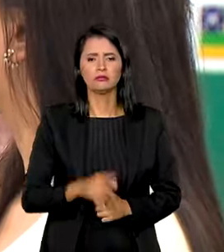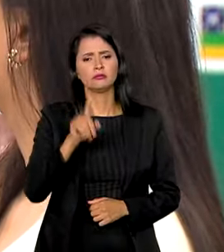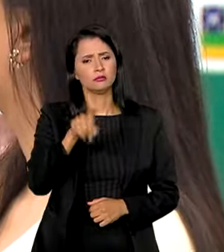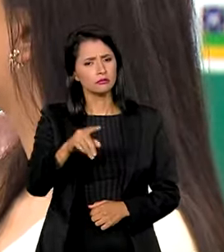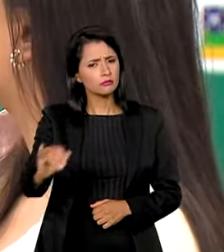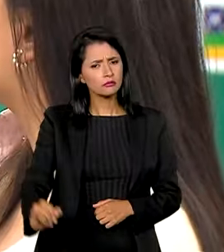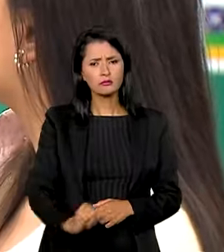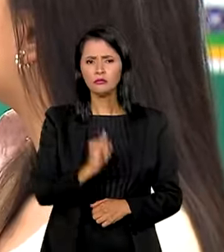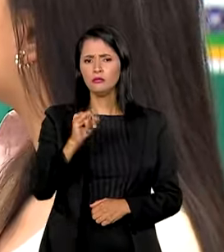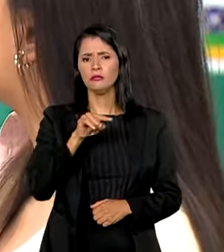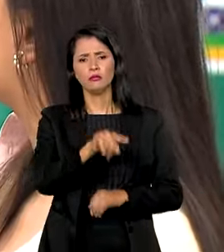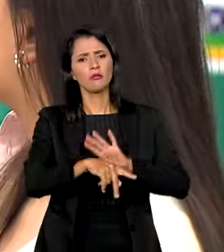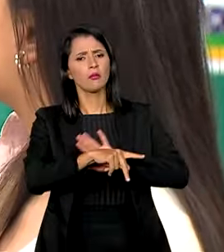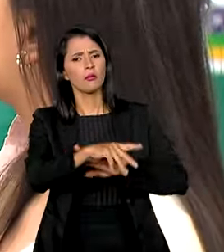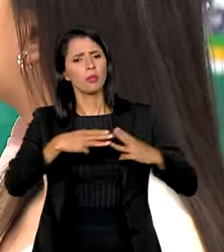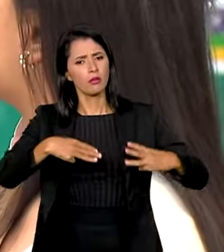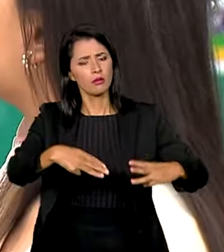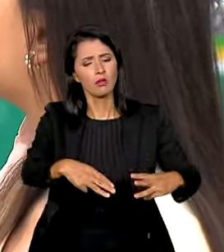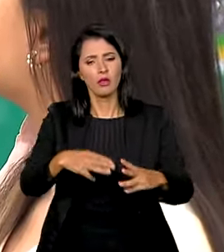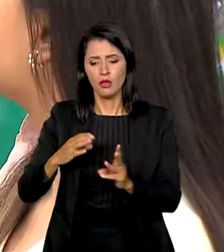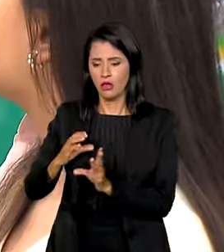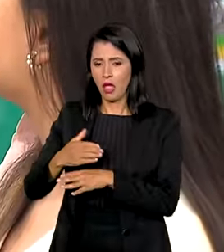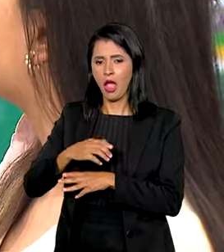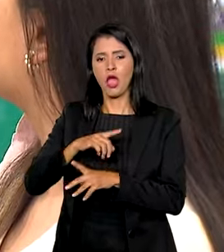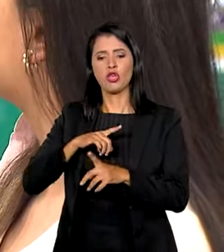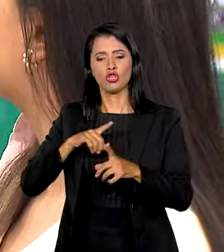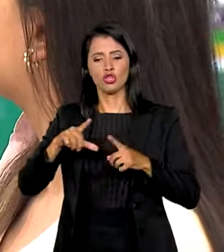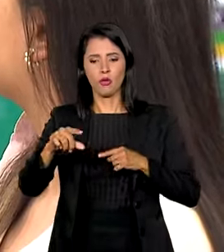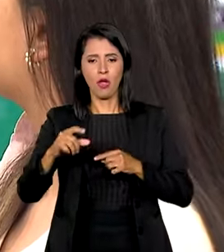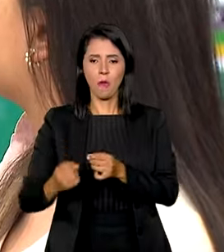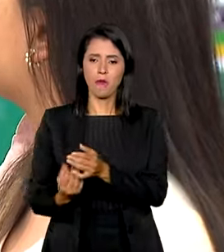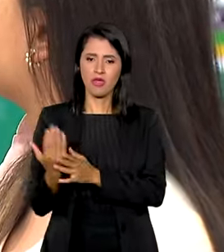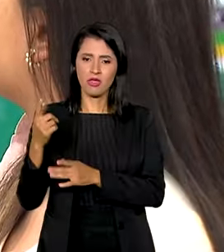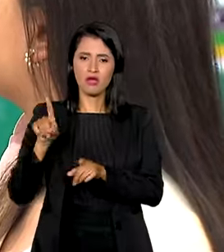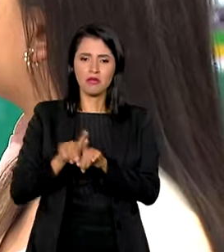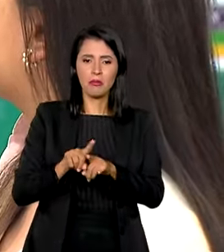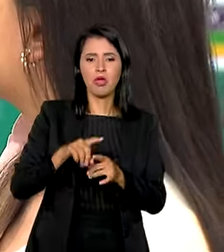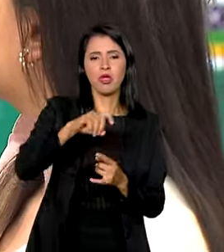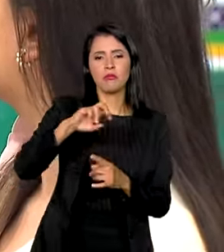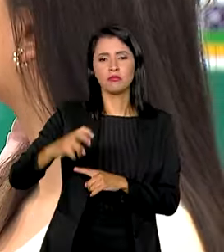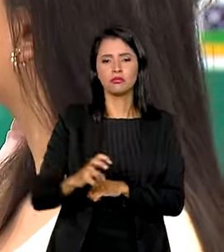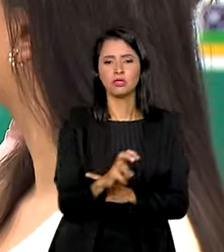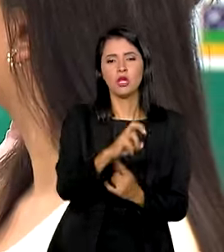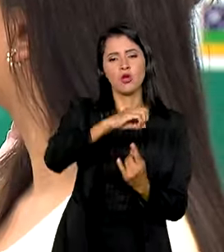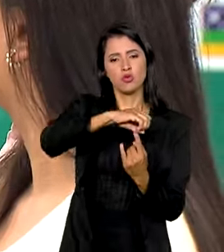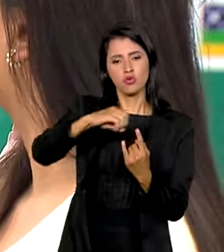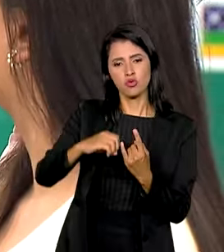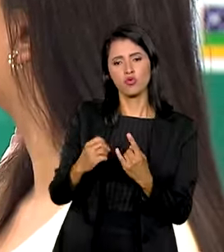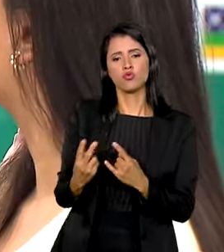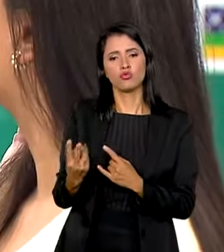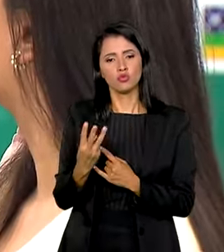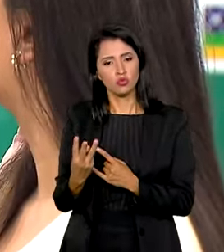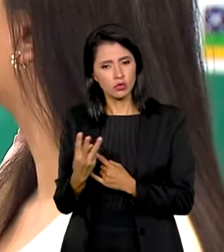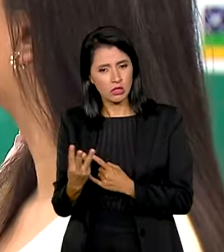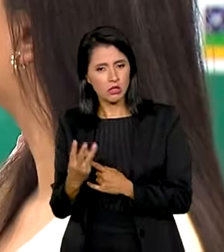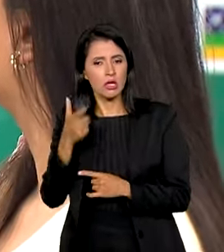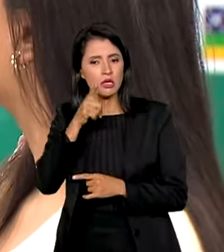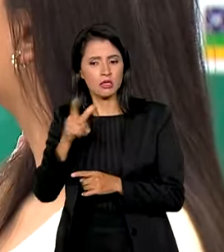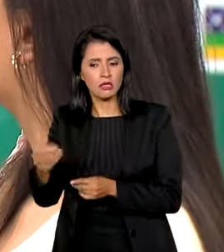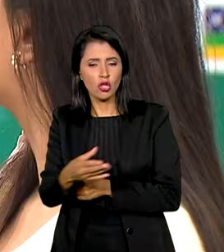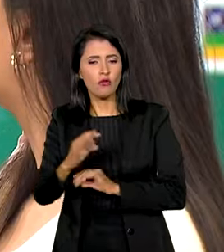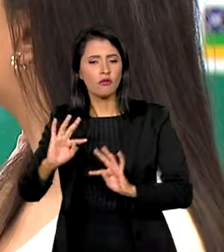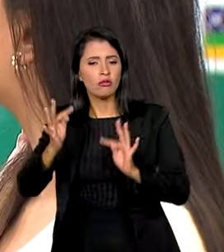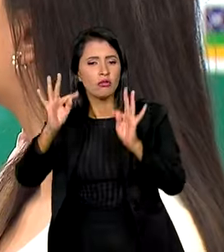Ministério, tanto do laboratório japonês, aumentar a produção, quanto do Butantan ou da Fiocruz, trazendo essa nova tecnologia,